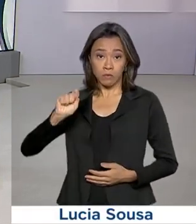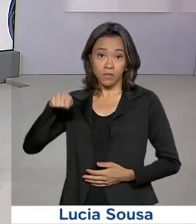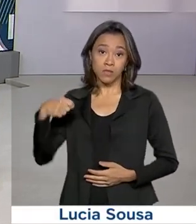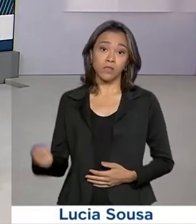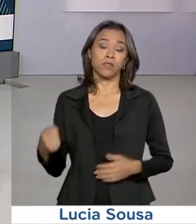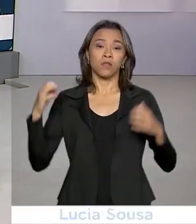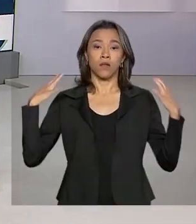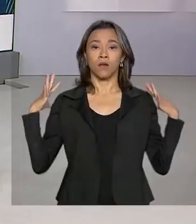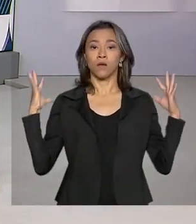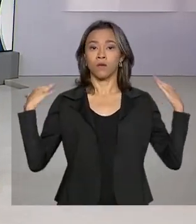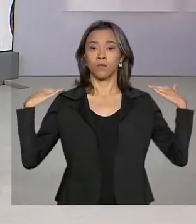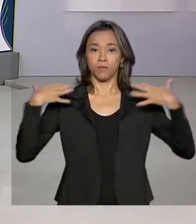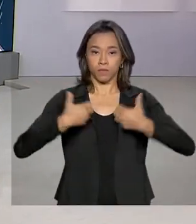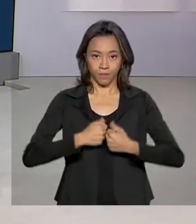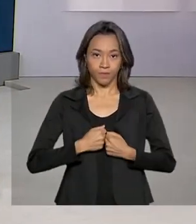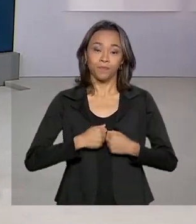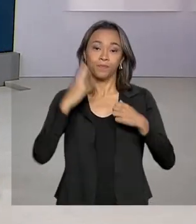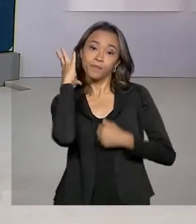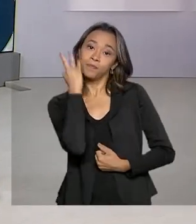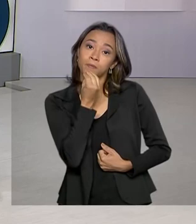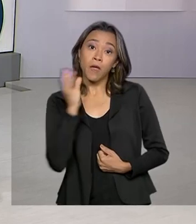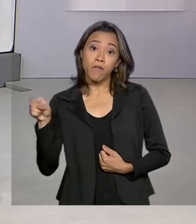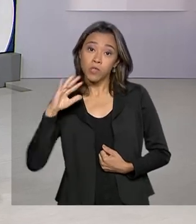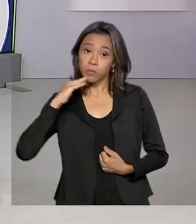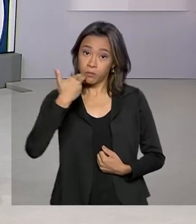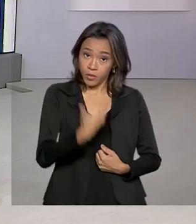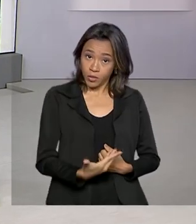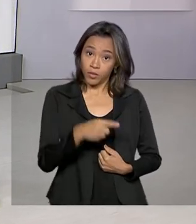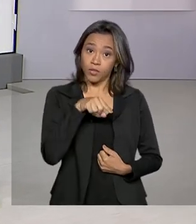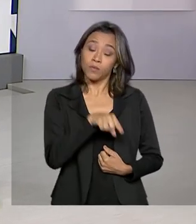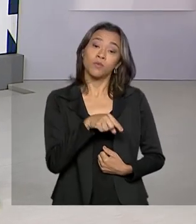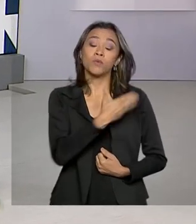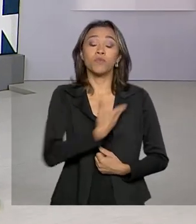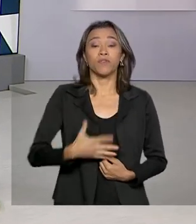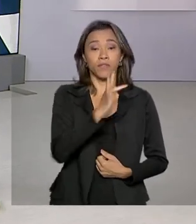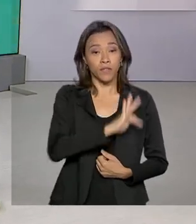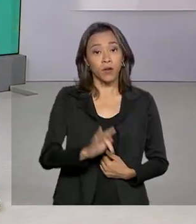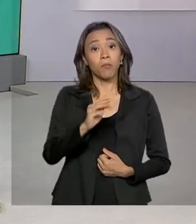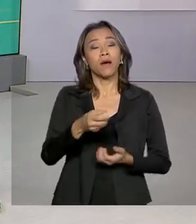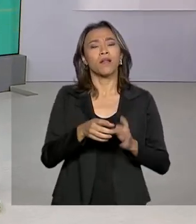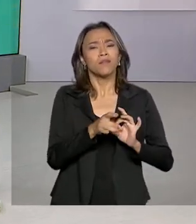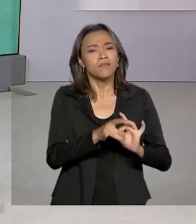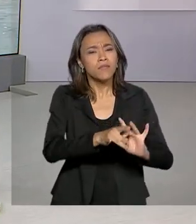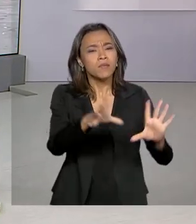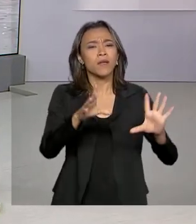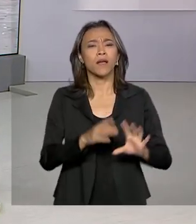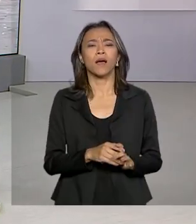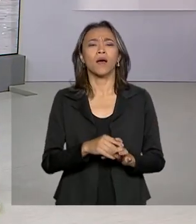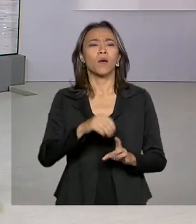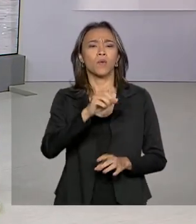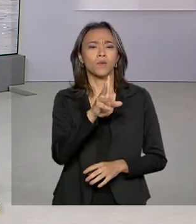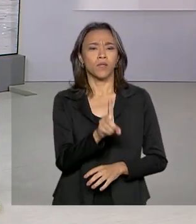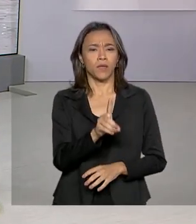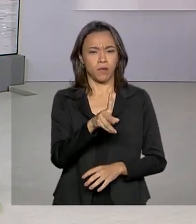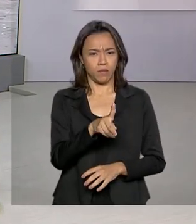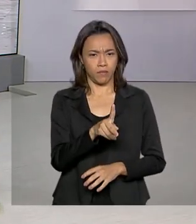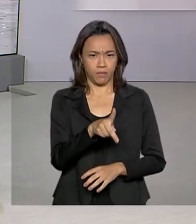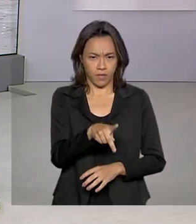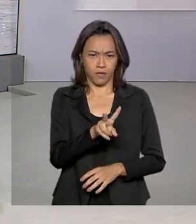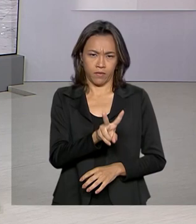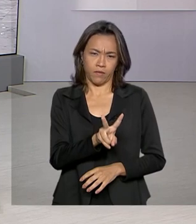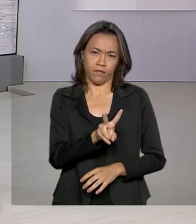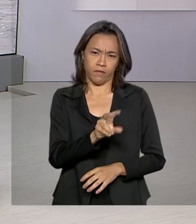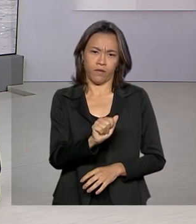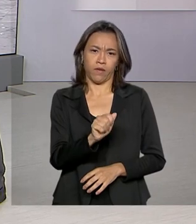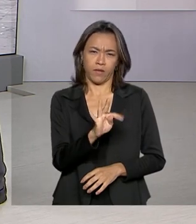atendeu ao pedido da União e liberou a redução do seguro DPVAT. Vamos então ao Palácio do Planalto saber os detalhes desse assunto